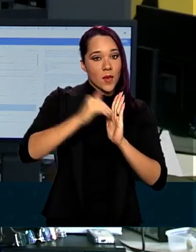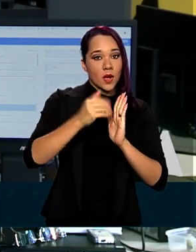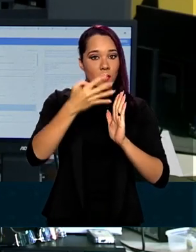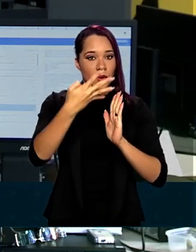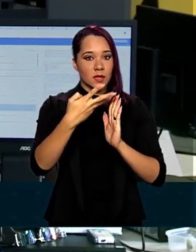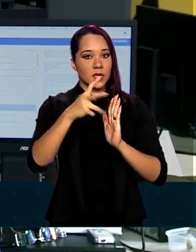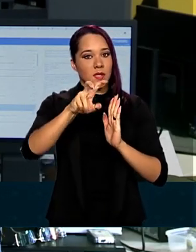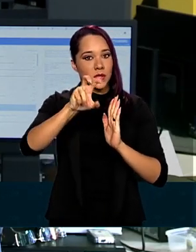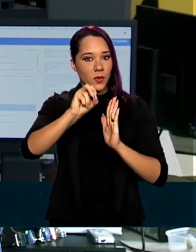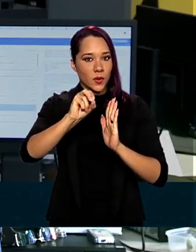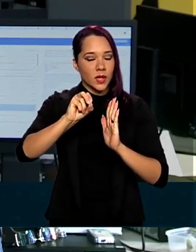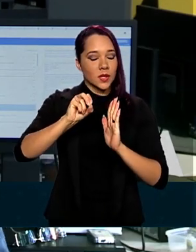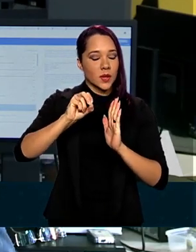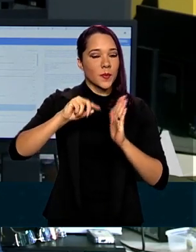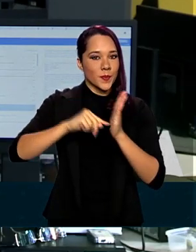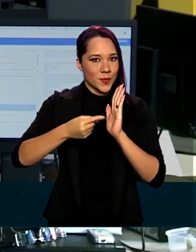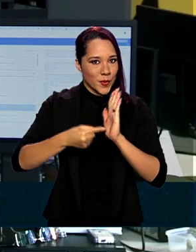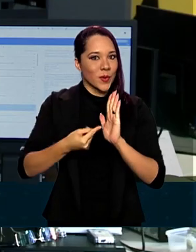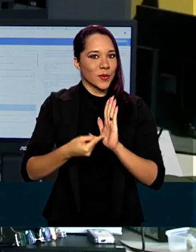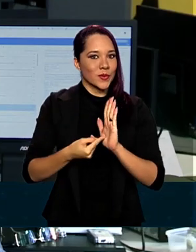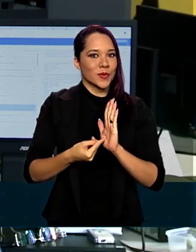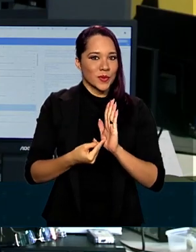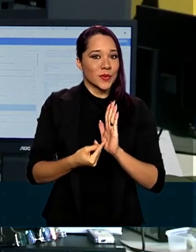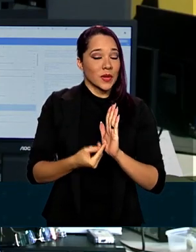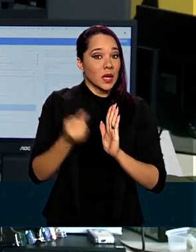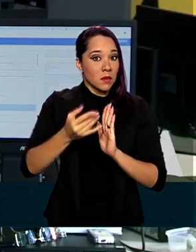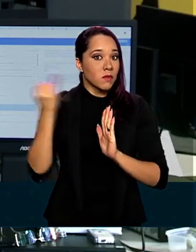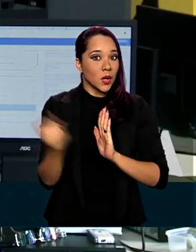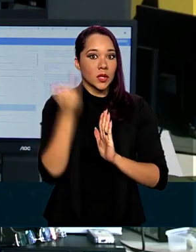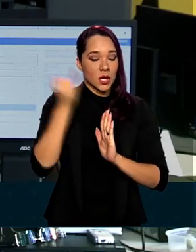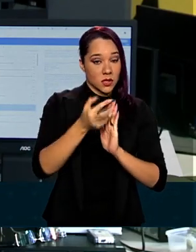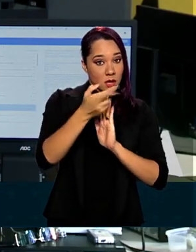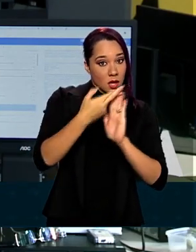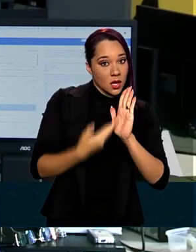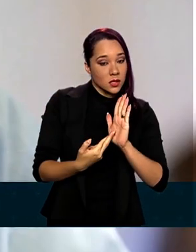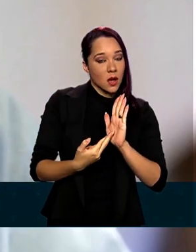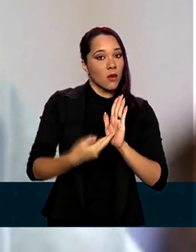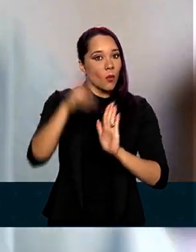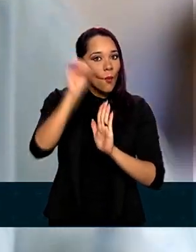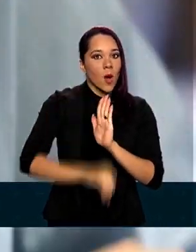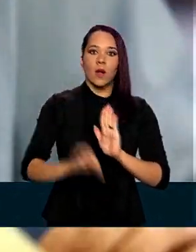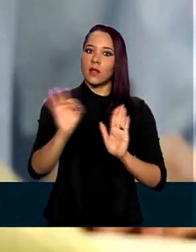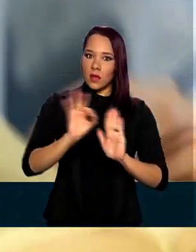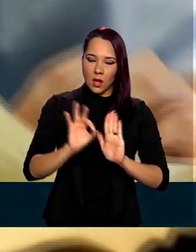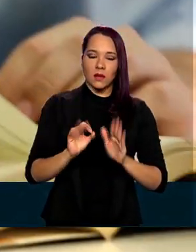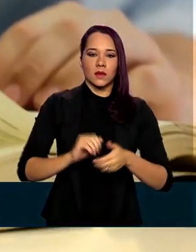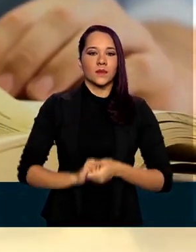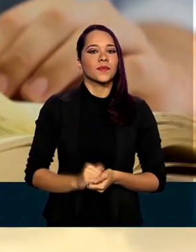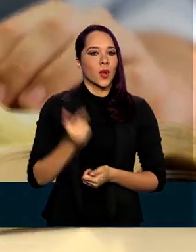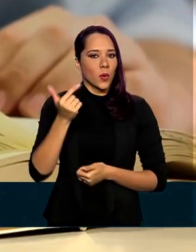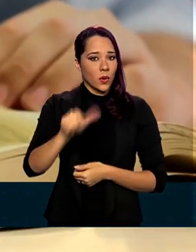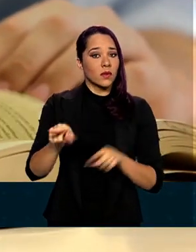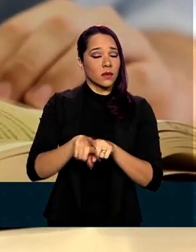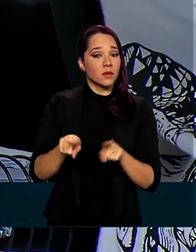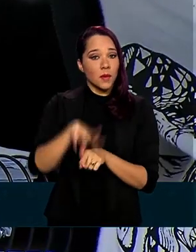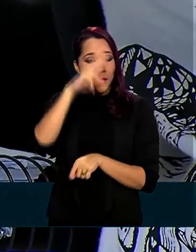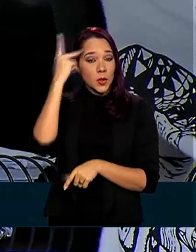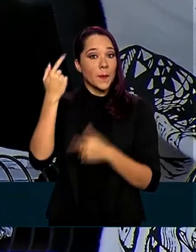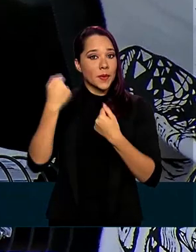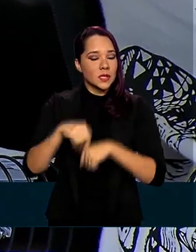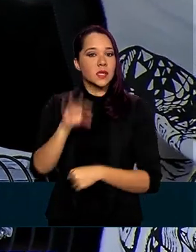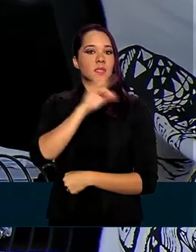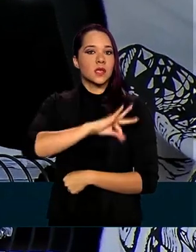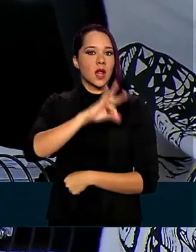450 pontos. Importante, não pode ter zerado a redação. Outra condição é que o candidato deve ter